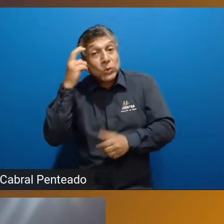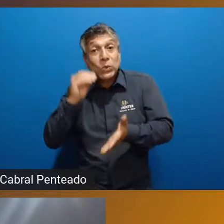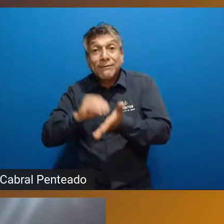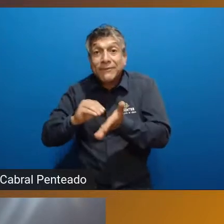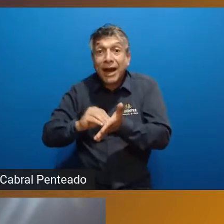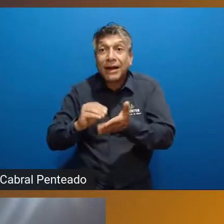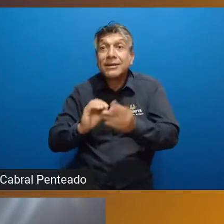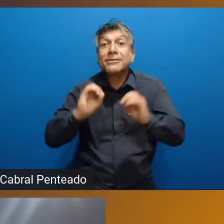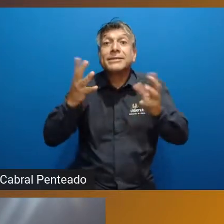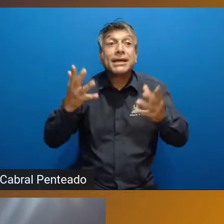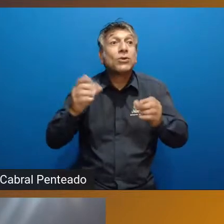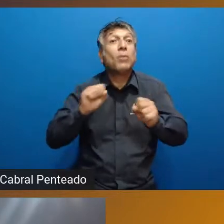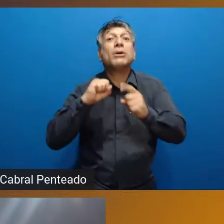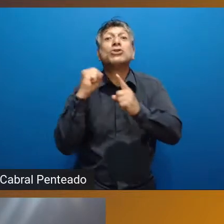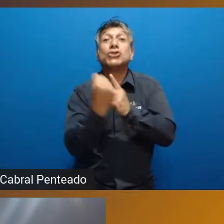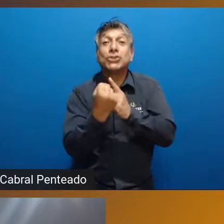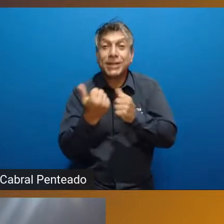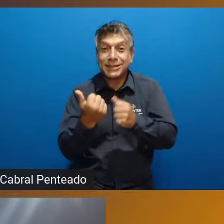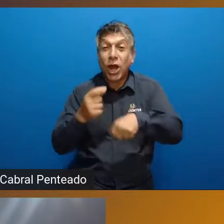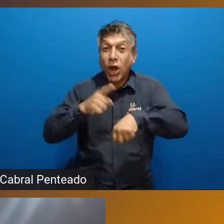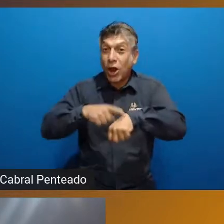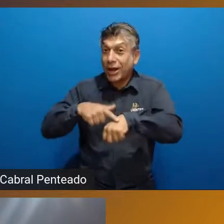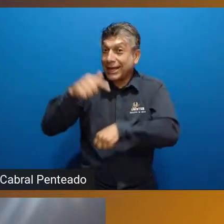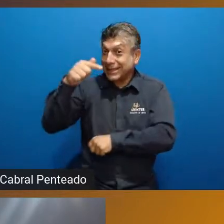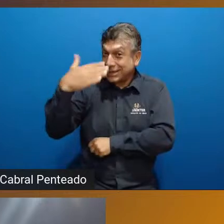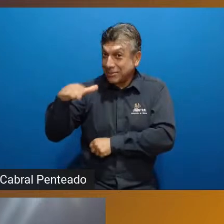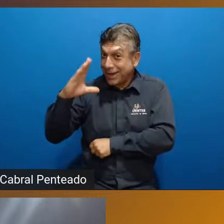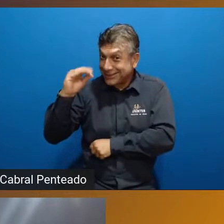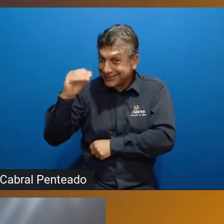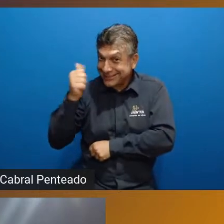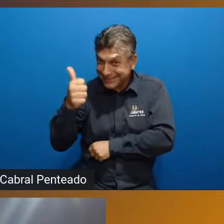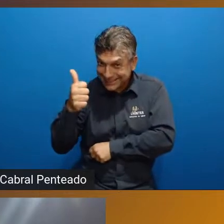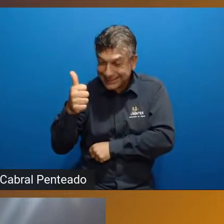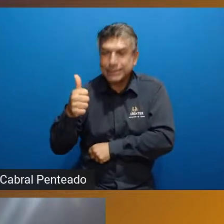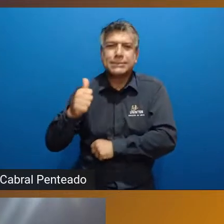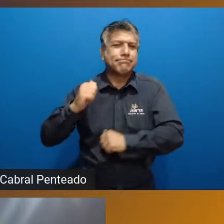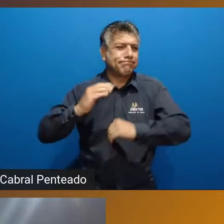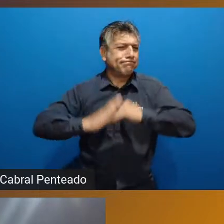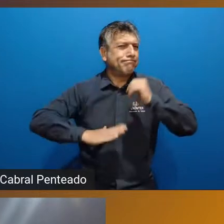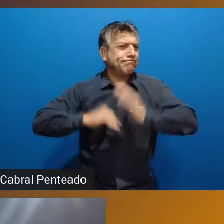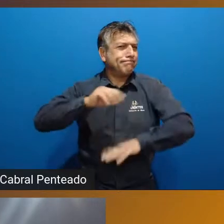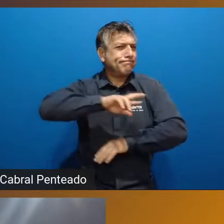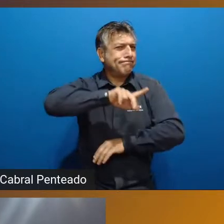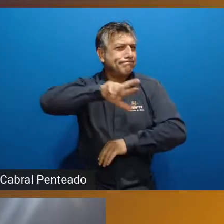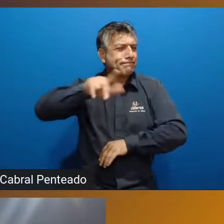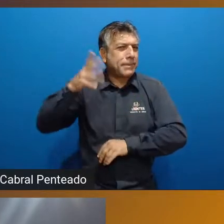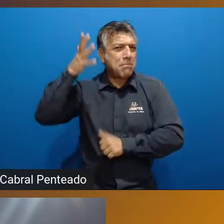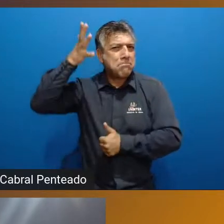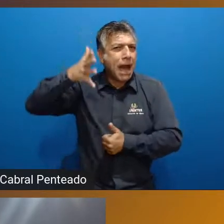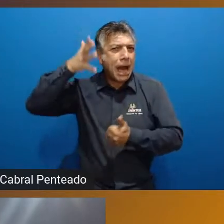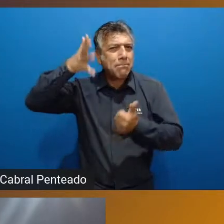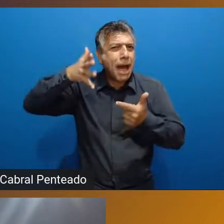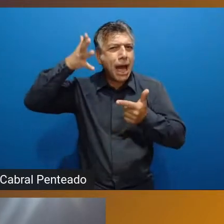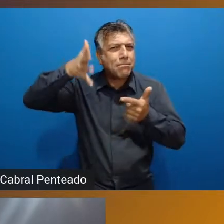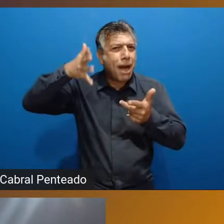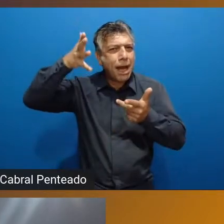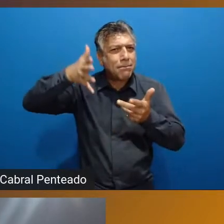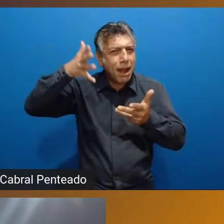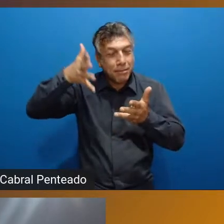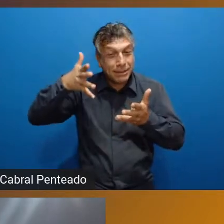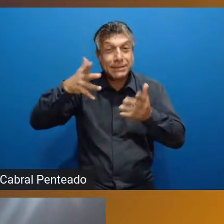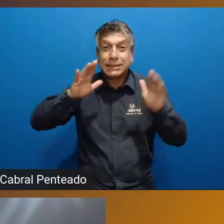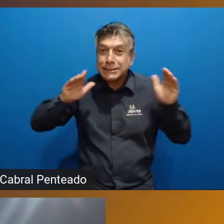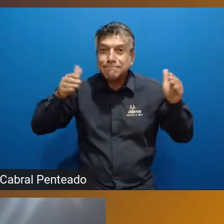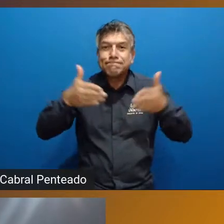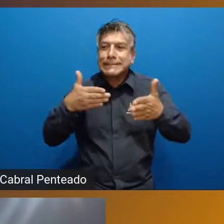a sociedade. Às 19h30. Vale a pena conferir também. Diversos profissionais trarão o seu ponto de vista em relação a essas